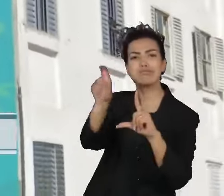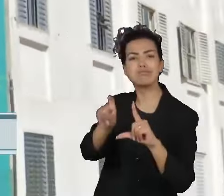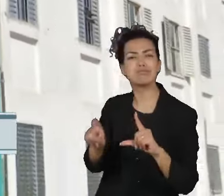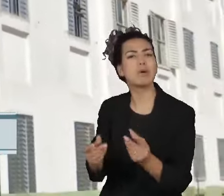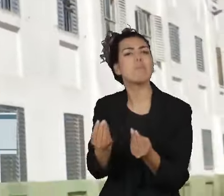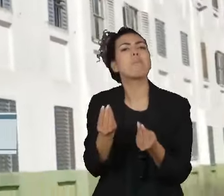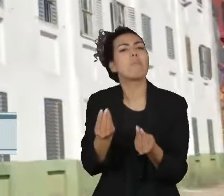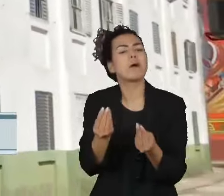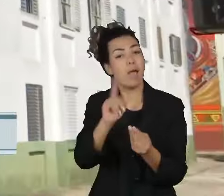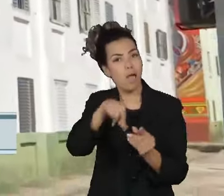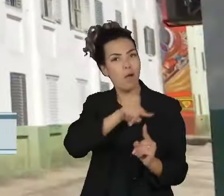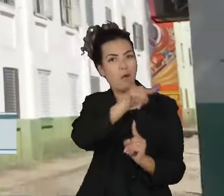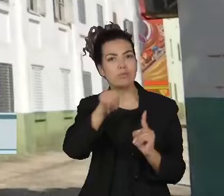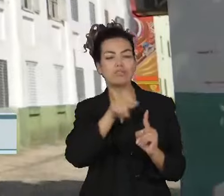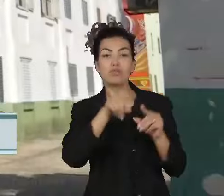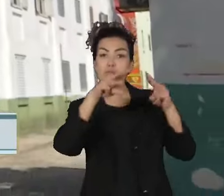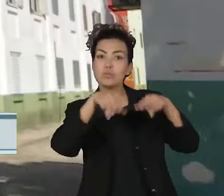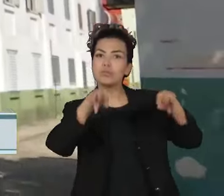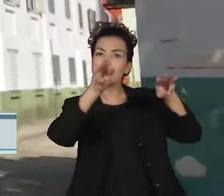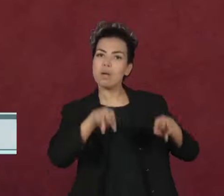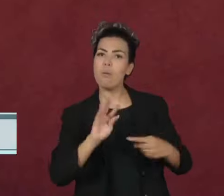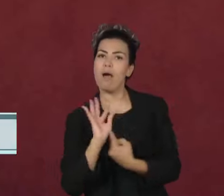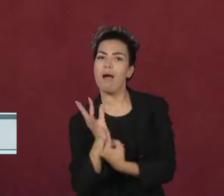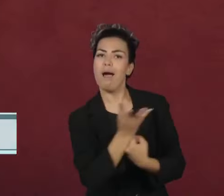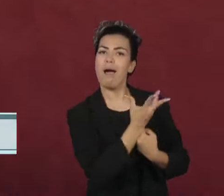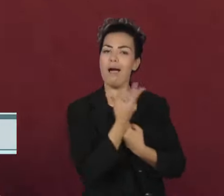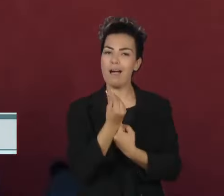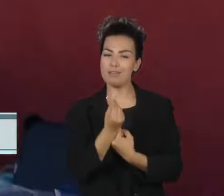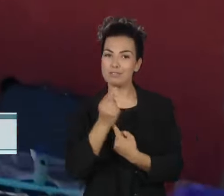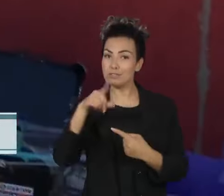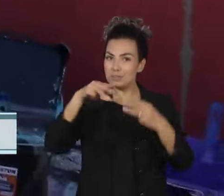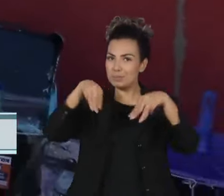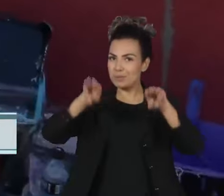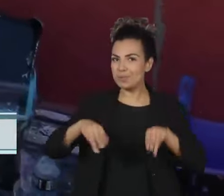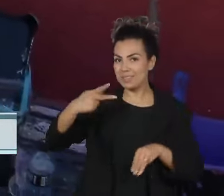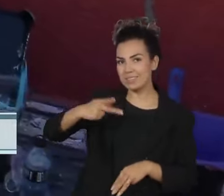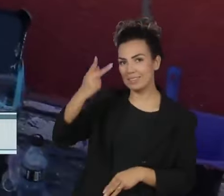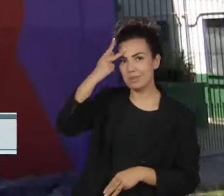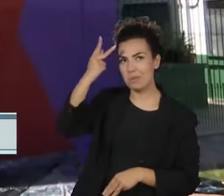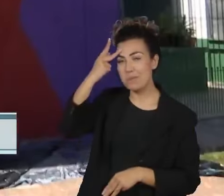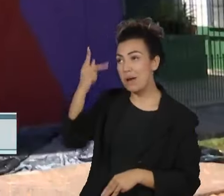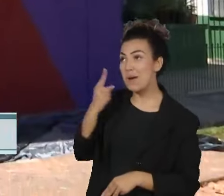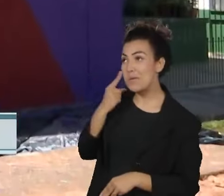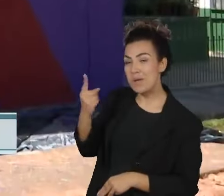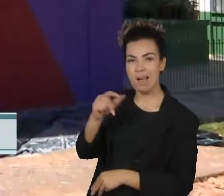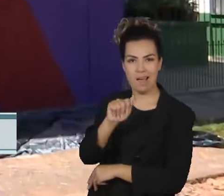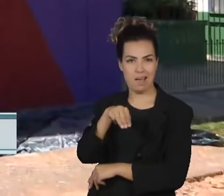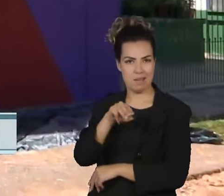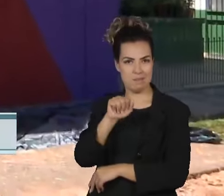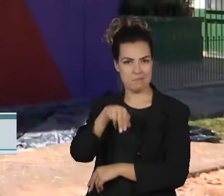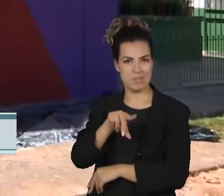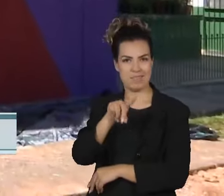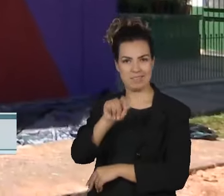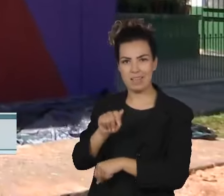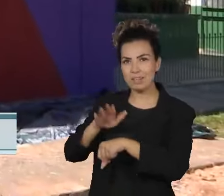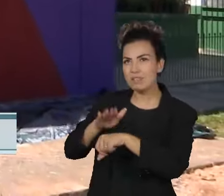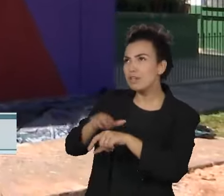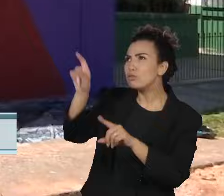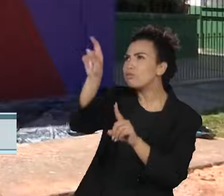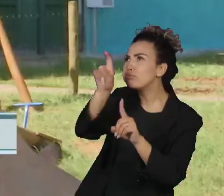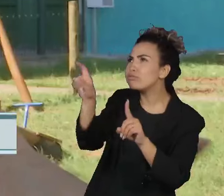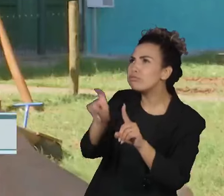do programa Museu de Arte de Rua da Prefeitura de São Paulo. O painel que a Amanda está terminando numa das torres representa os laços da